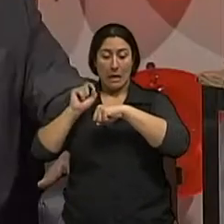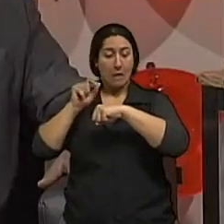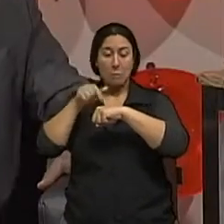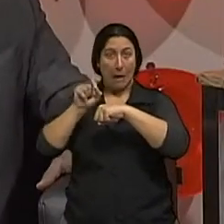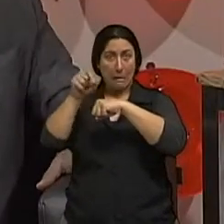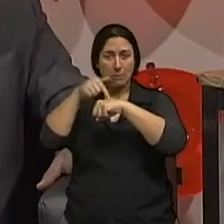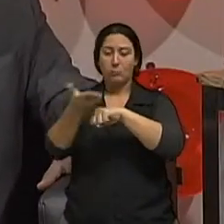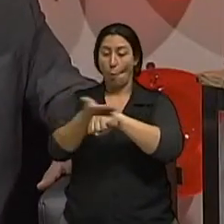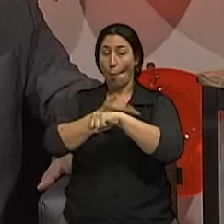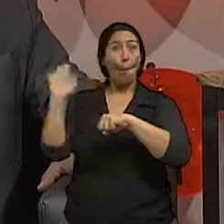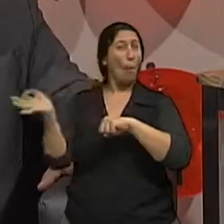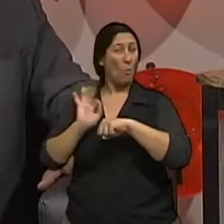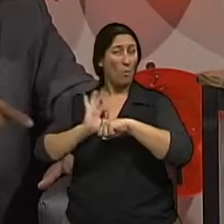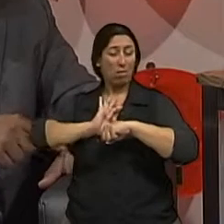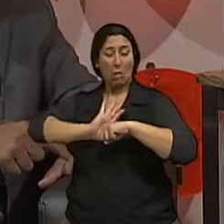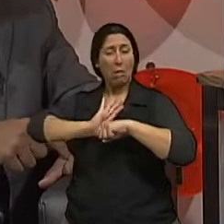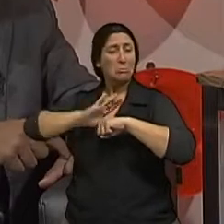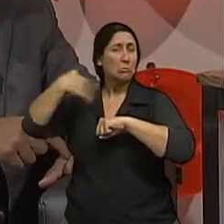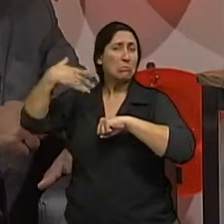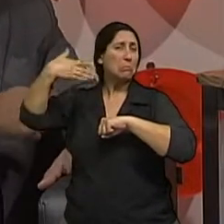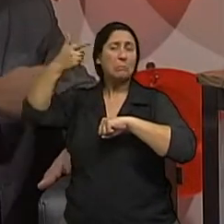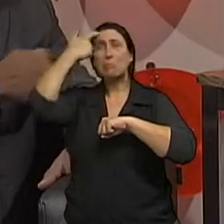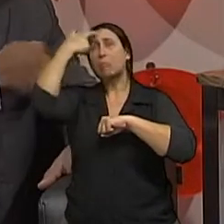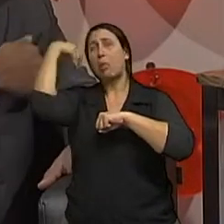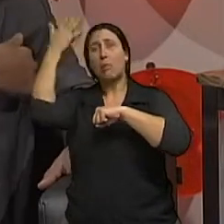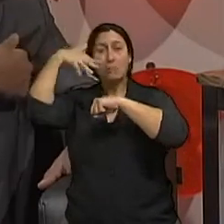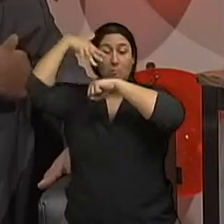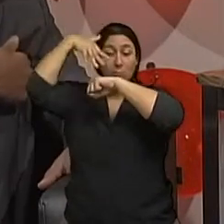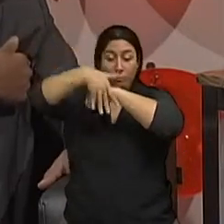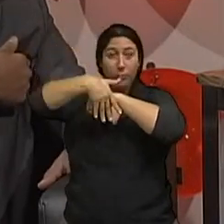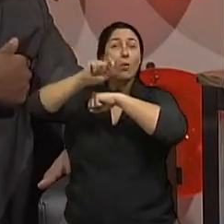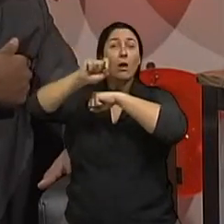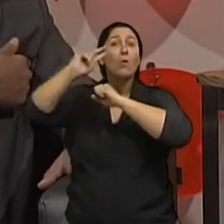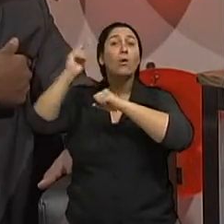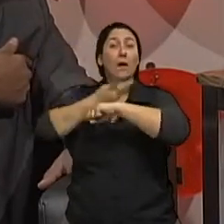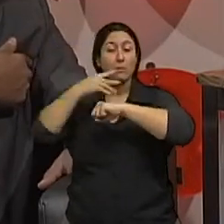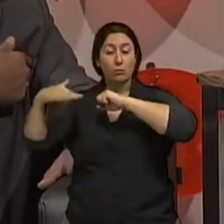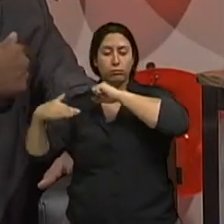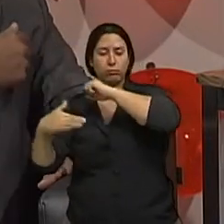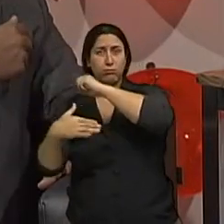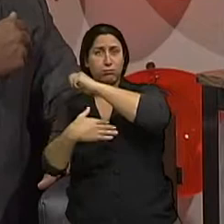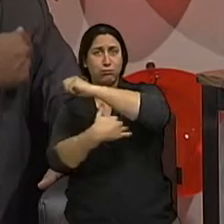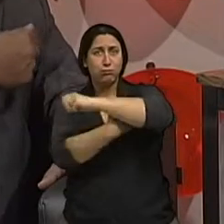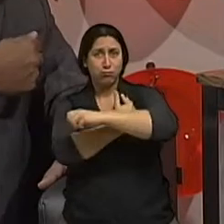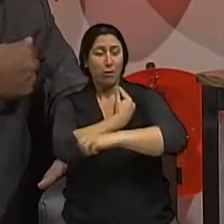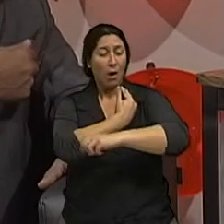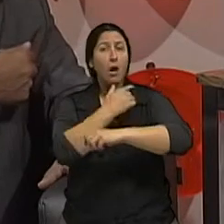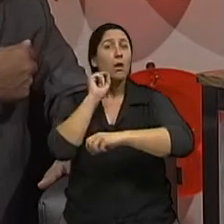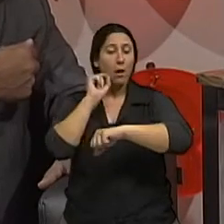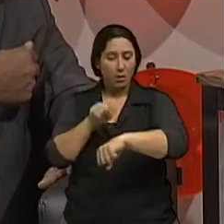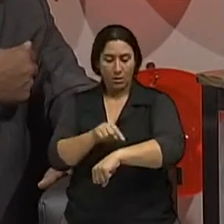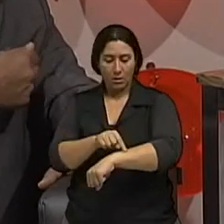quando se tem essa suspeita consiste de retirar o sinal e retirar também um linfonodo para se como